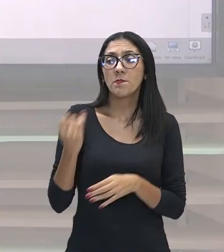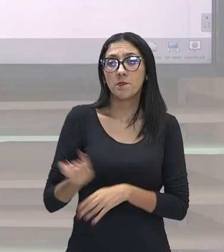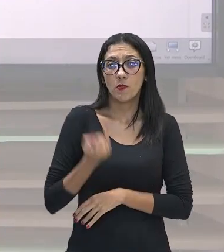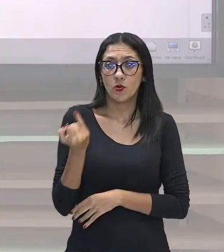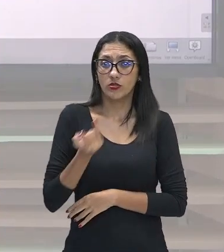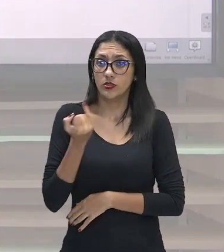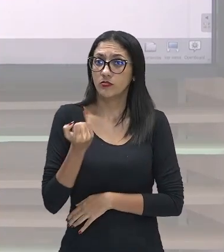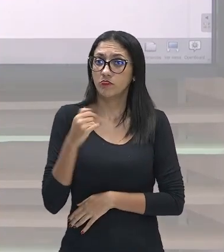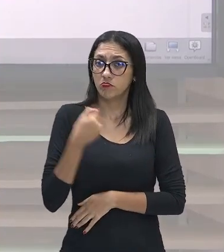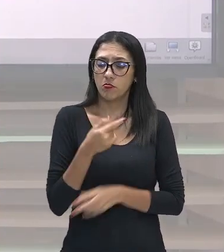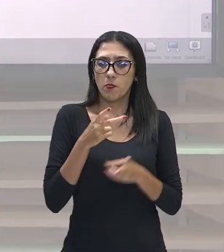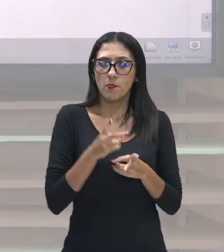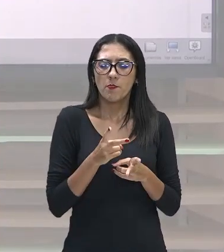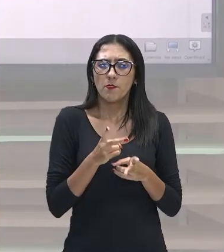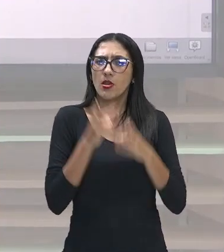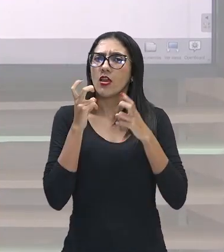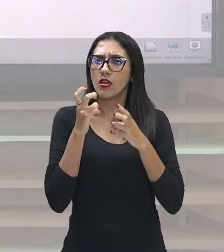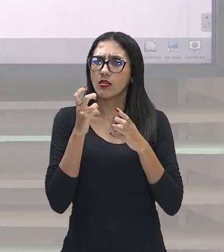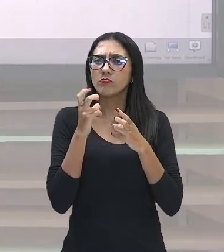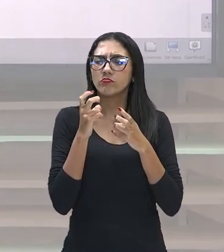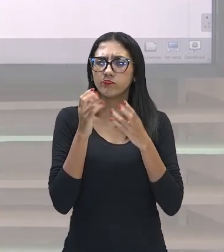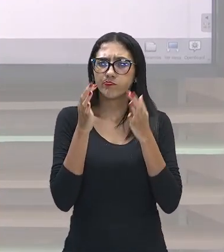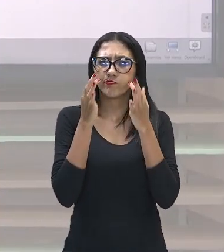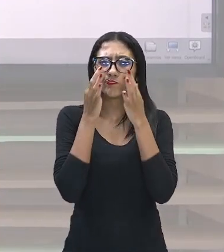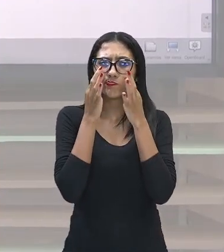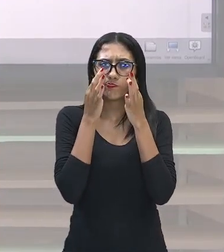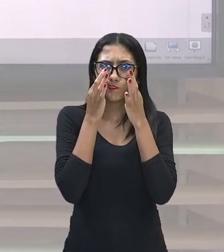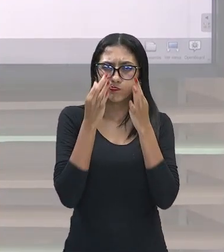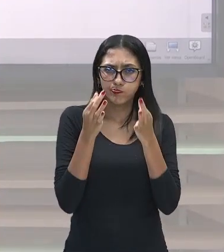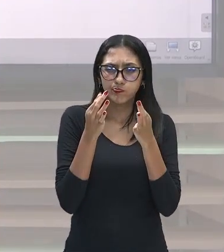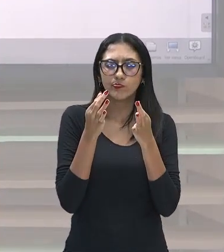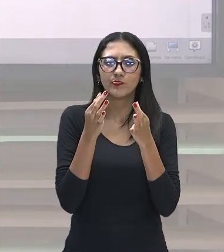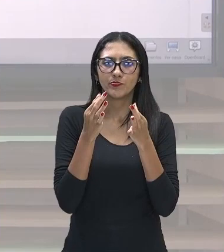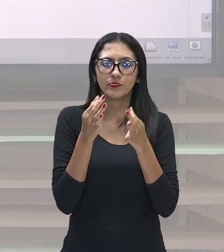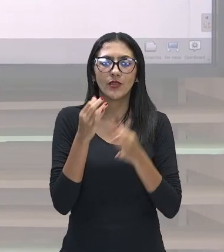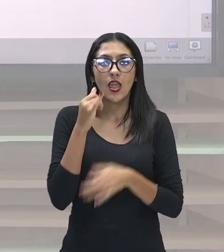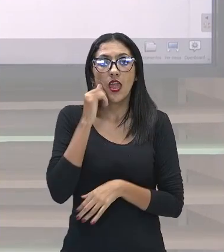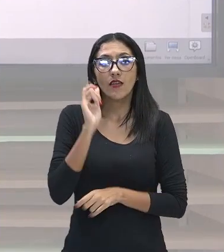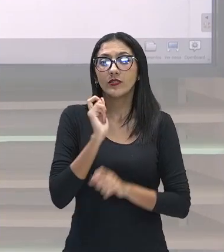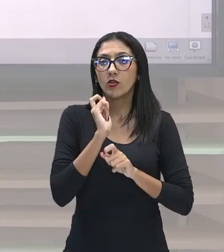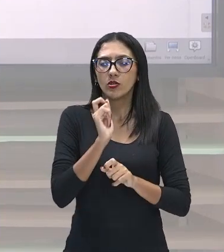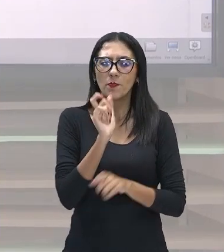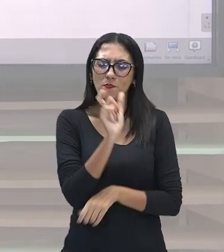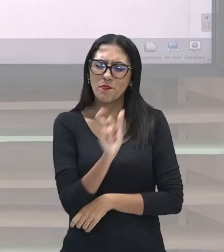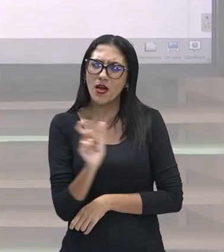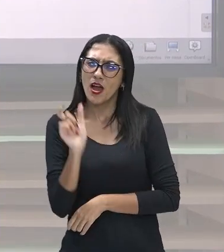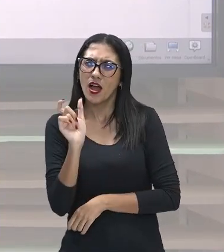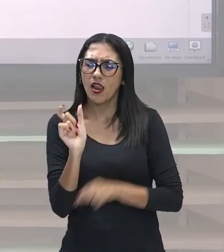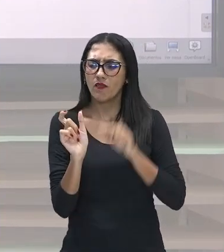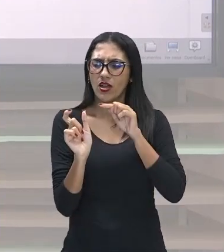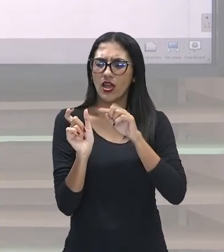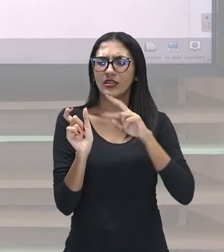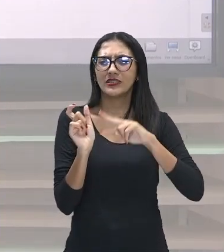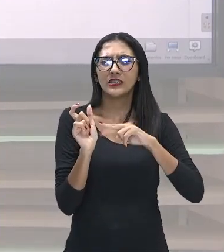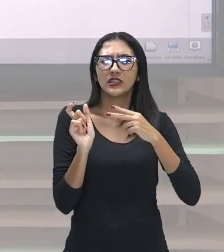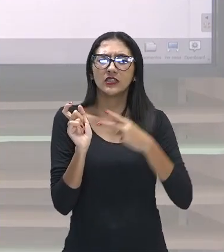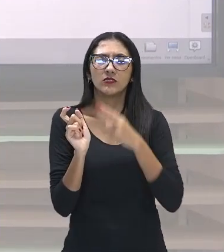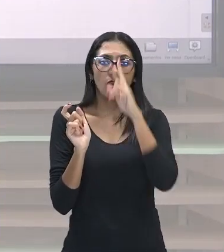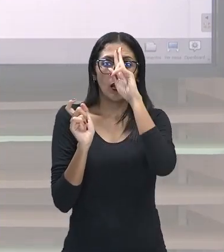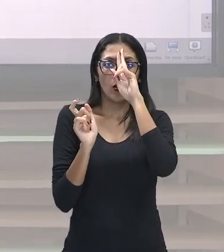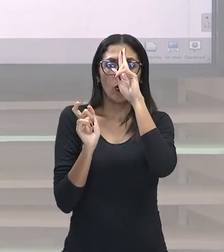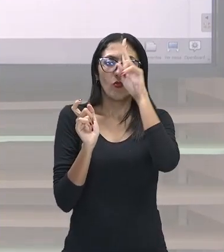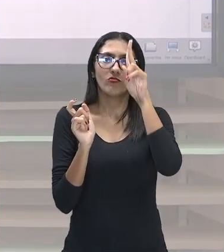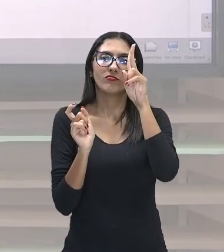atenção no que está sendo dito para que não haja uma má interpretação do que foi falado, né?